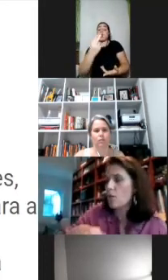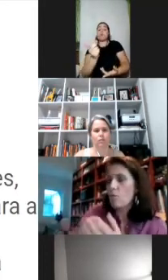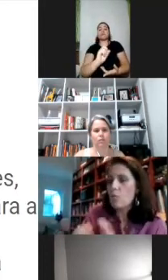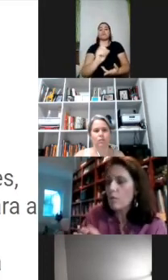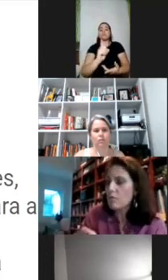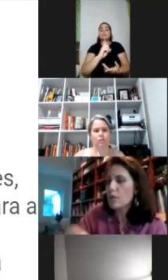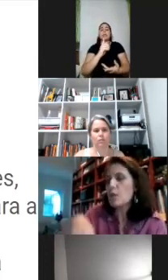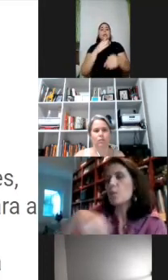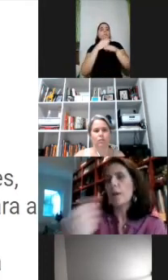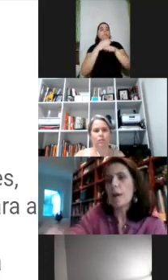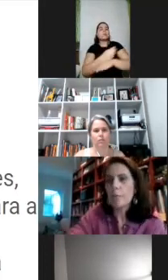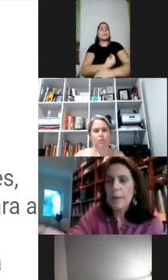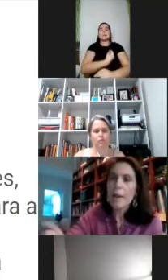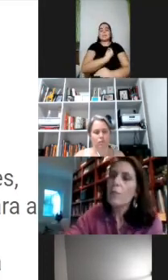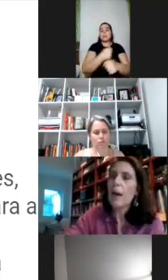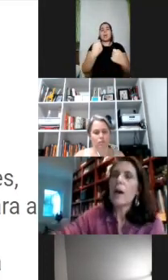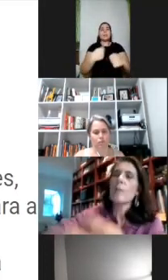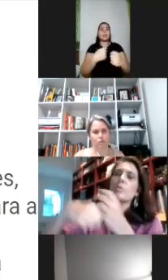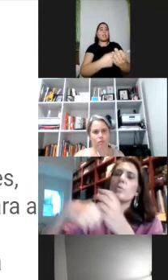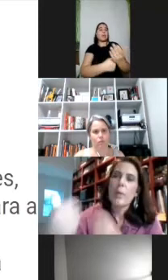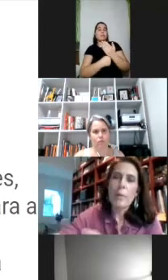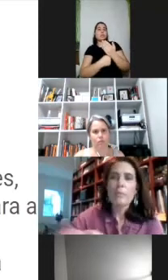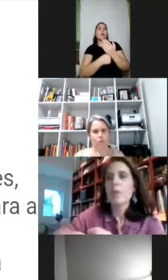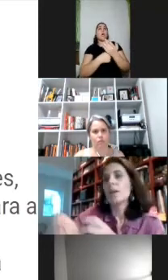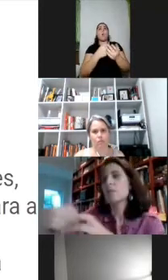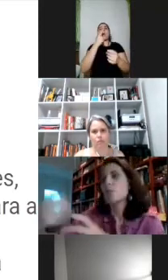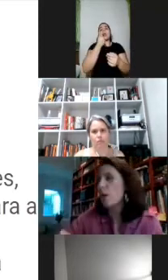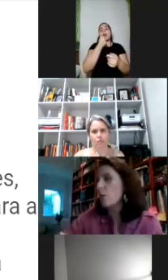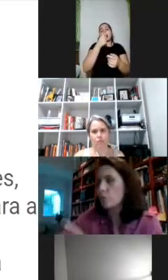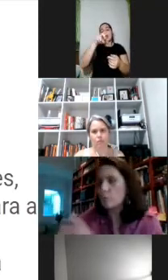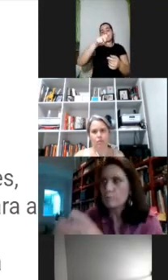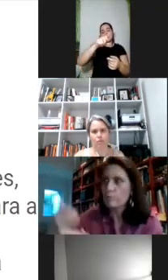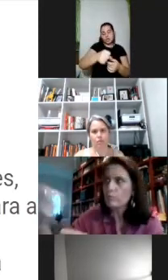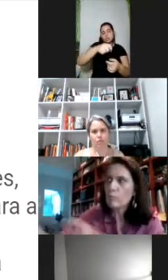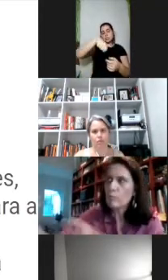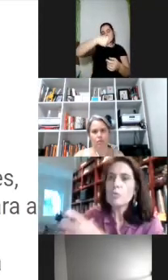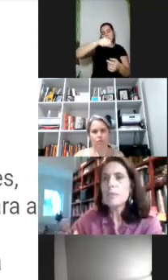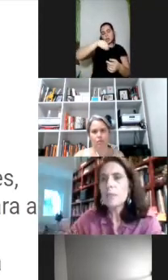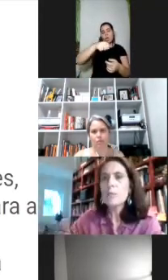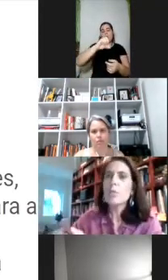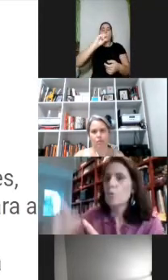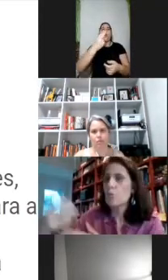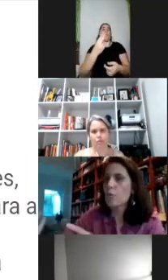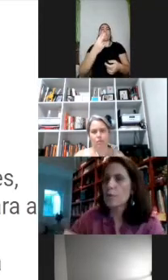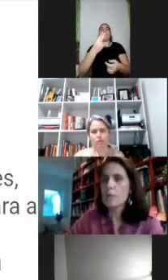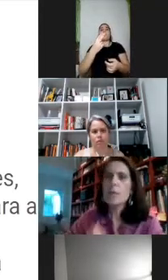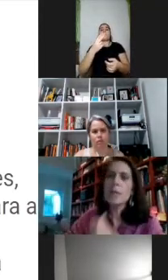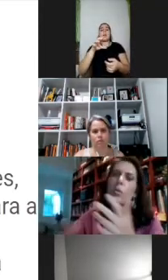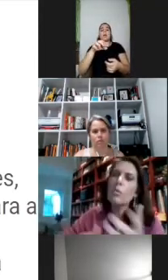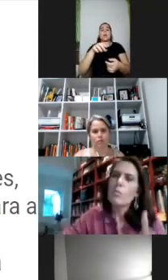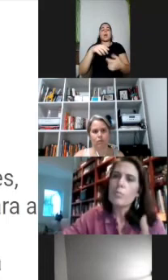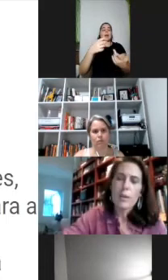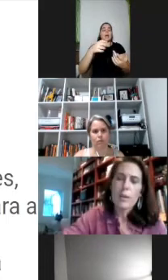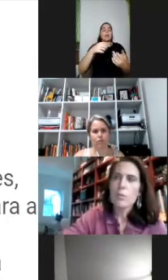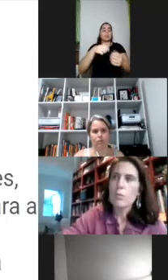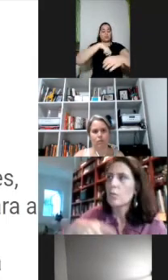de algum auxílio para pegar no lápis ou para segurar algum utensílio de cozinha